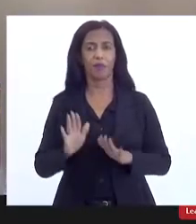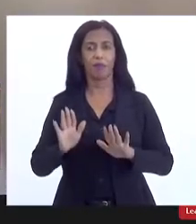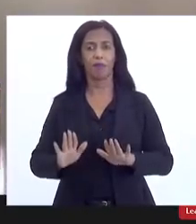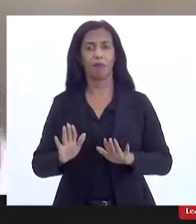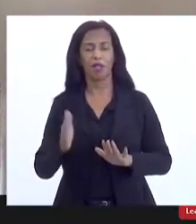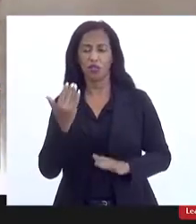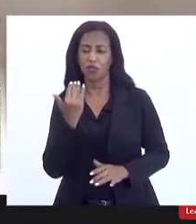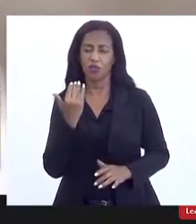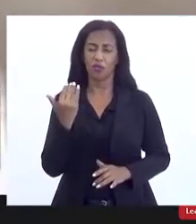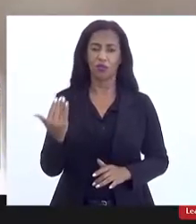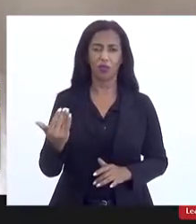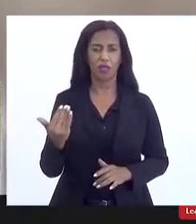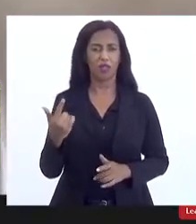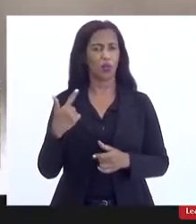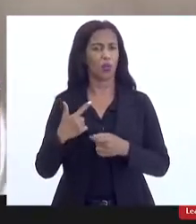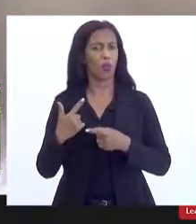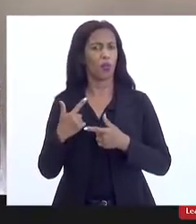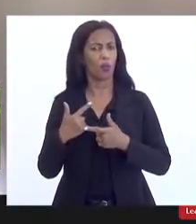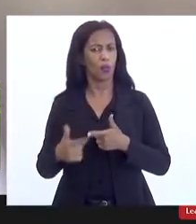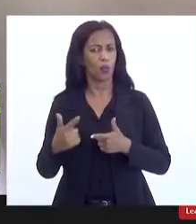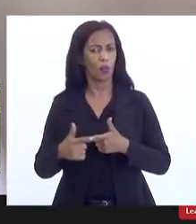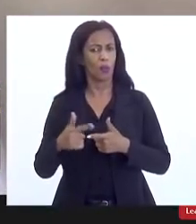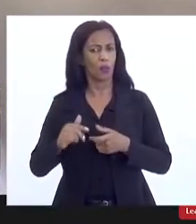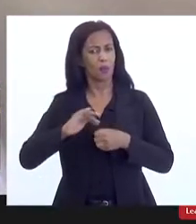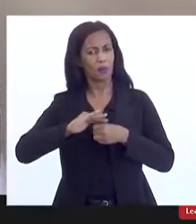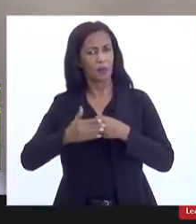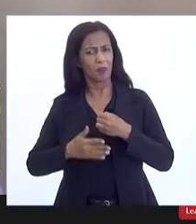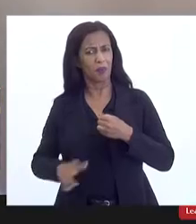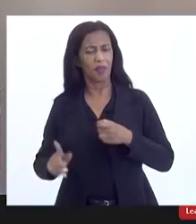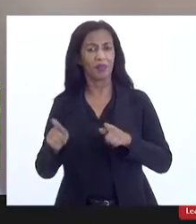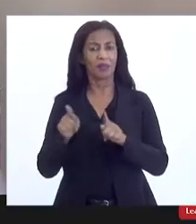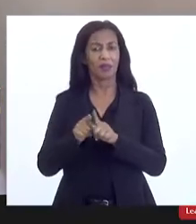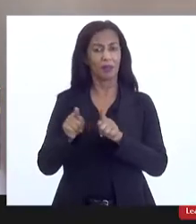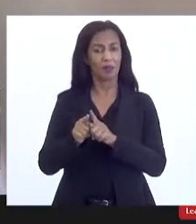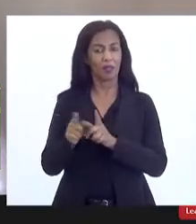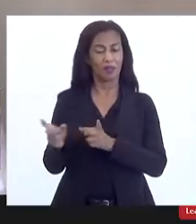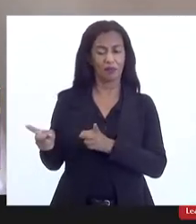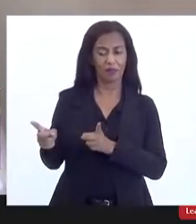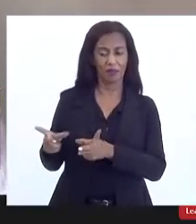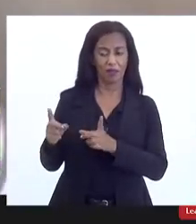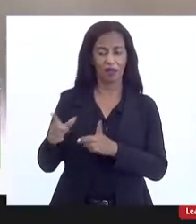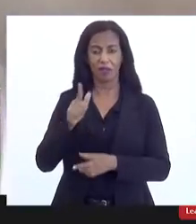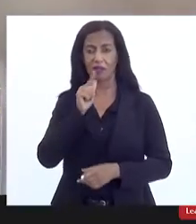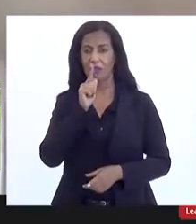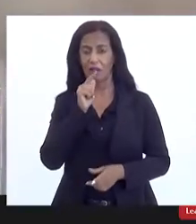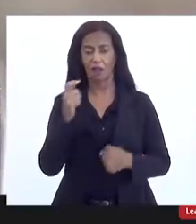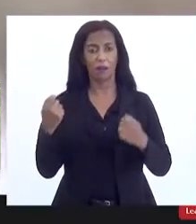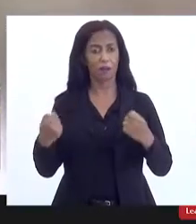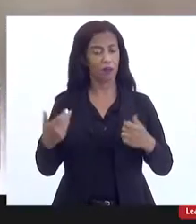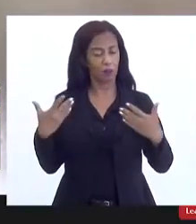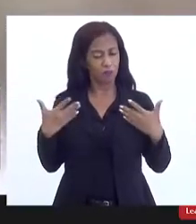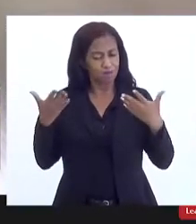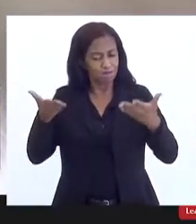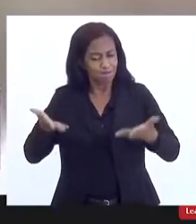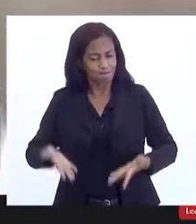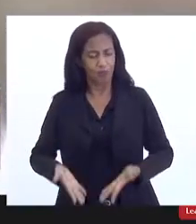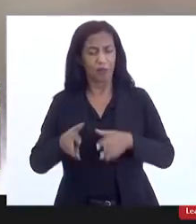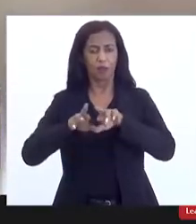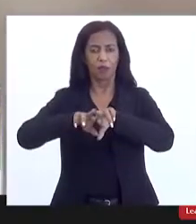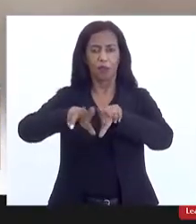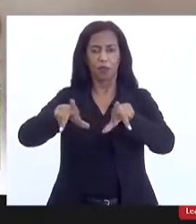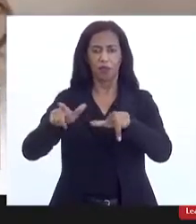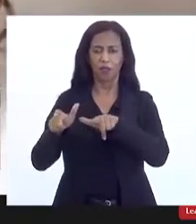frente ao marco sanitário, inclusive frente à privatização da CEDAI, precisamos nos debruçar sobre as diferentes